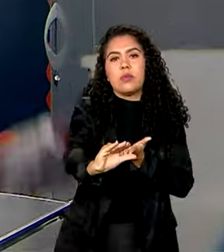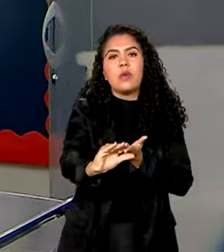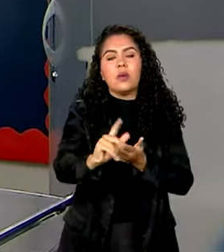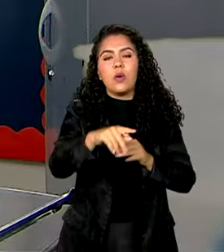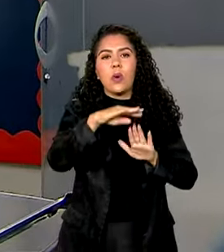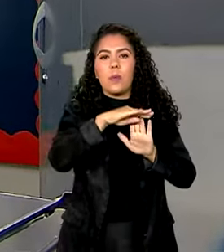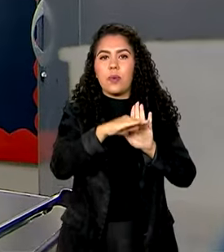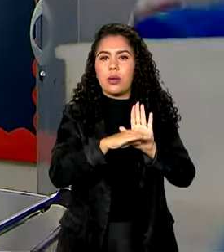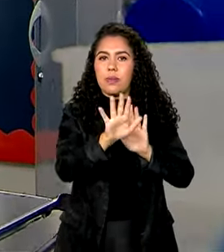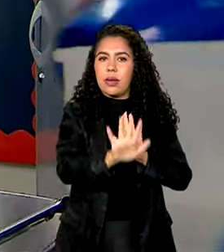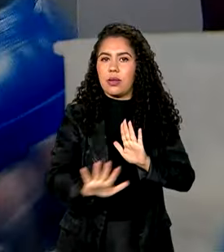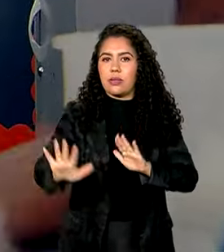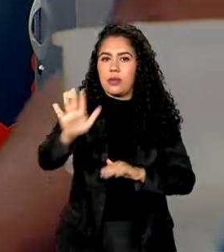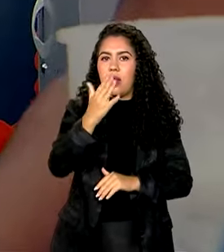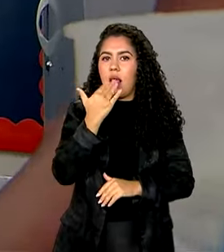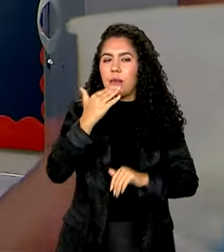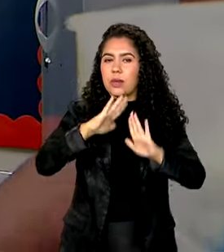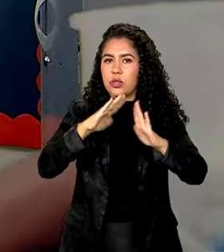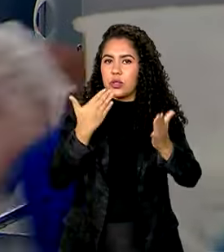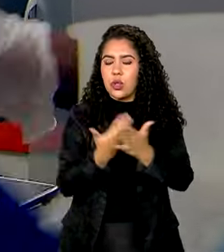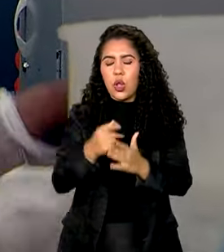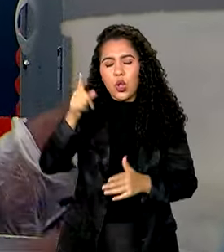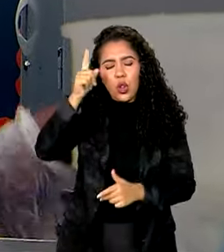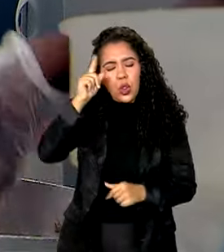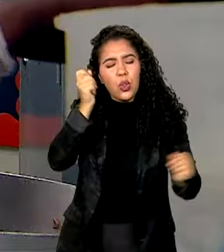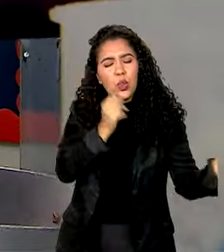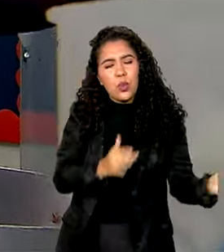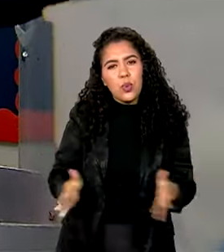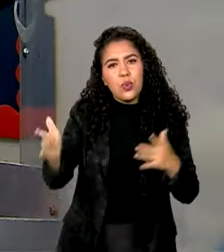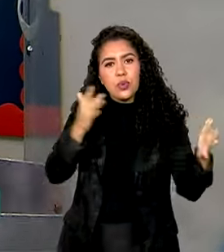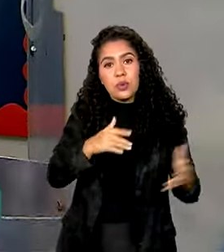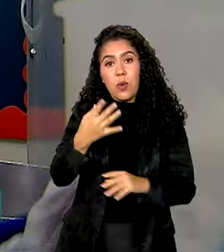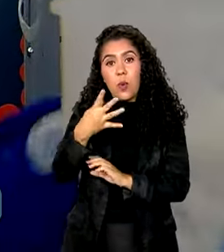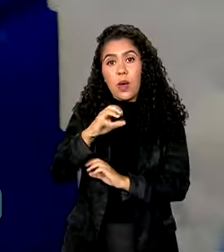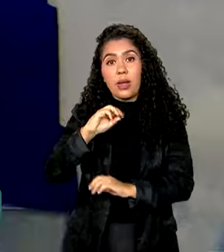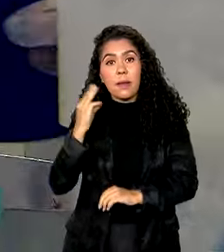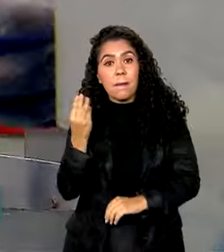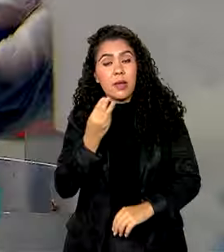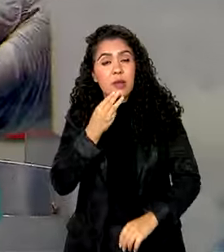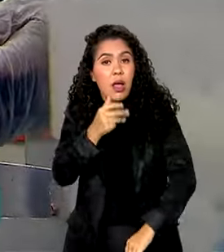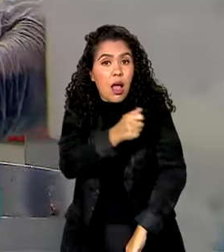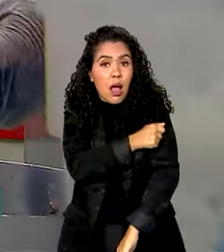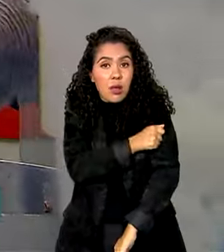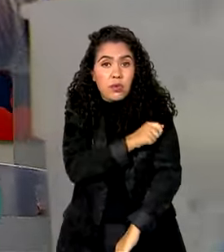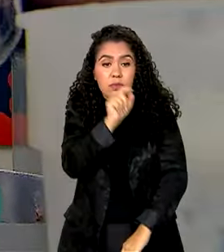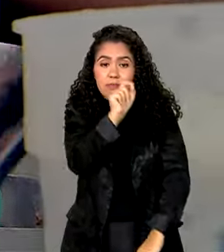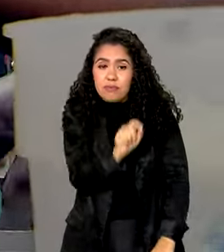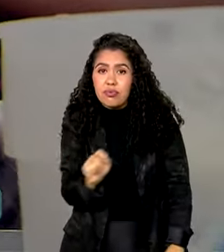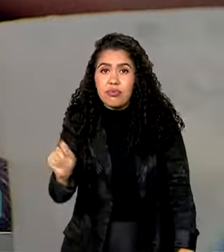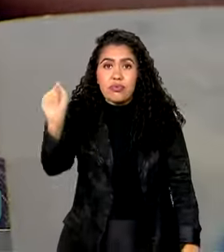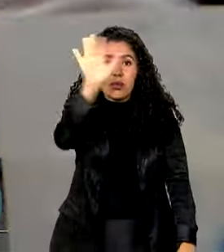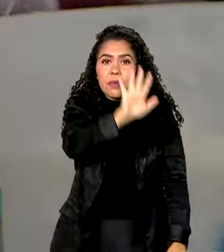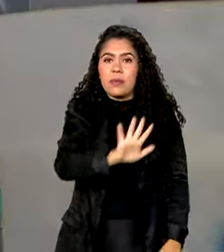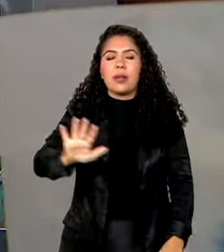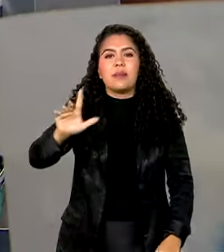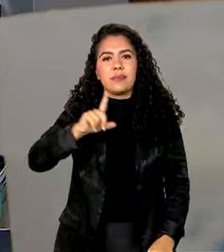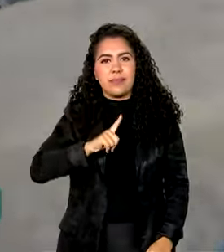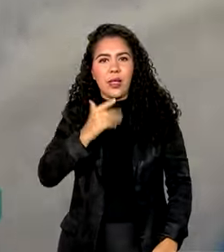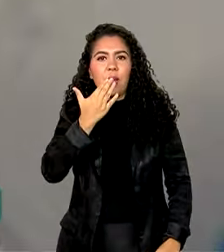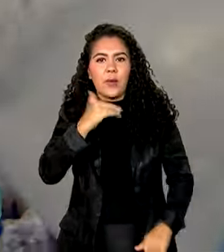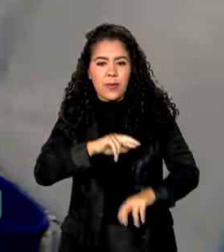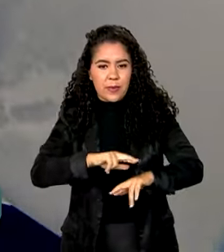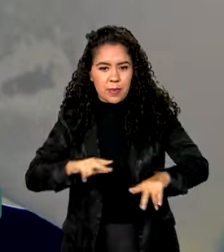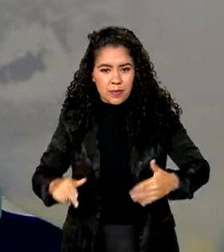de Alimentação Escolar. Todos os dias, 40 milhões de estudantes de todo o país recebem as refeições. E esse